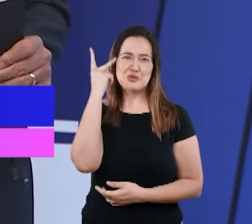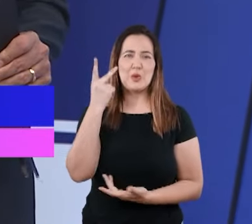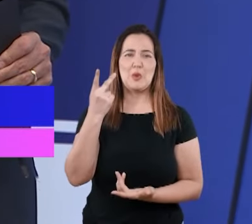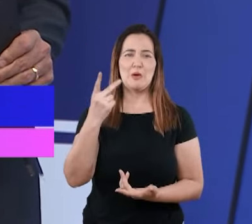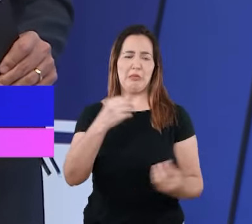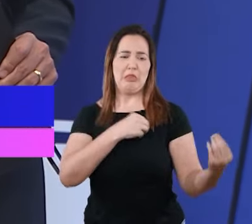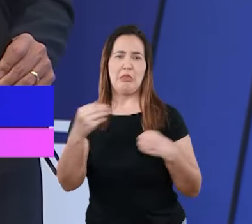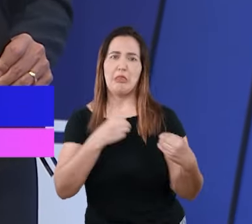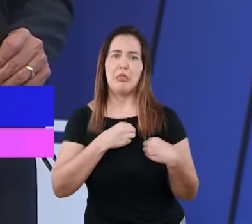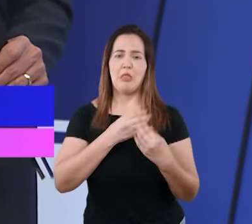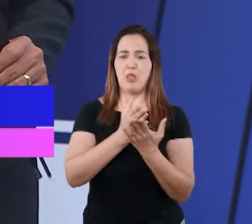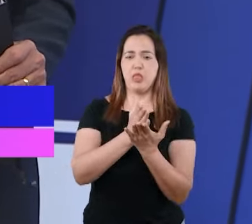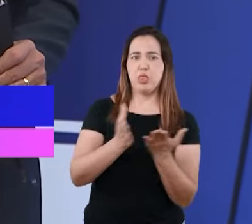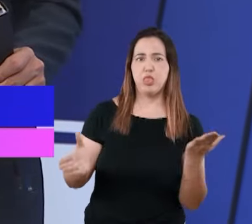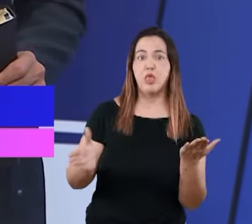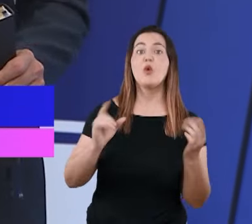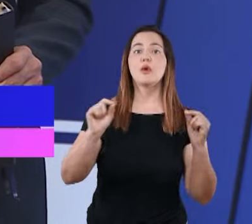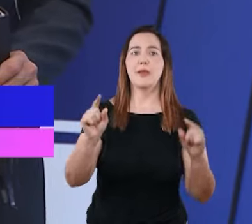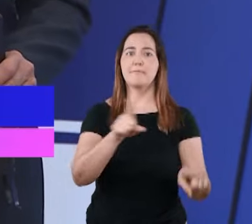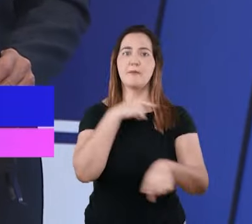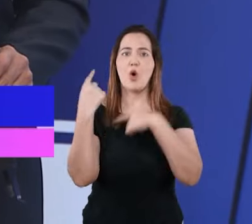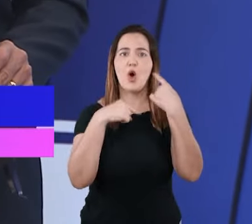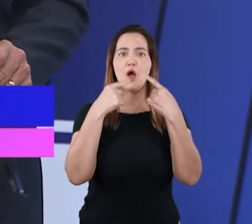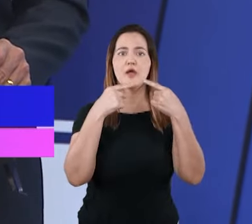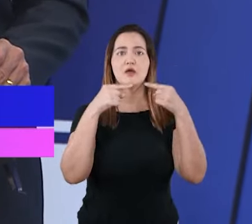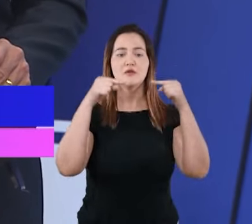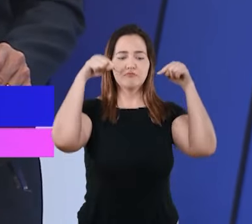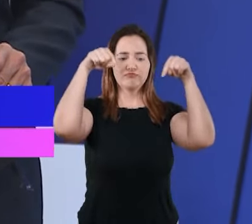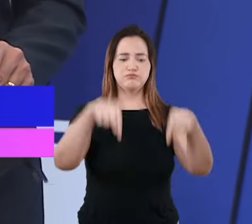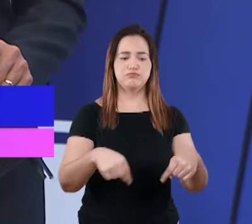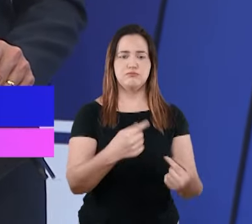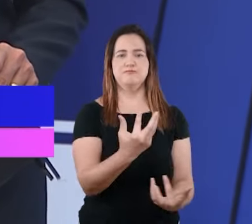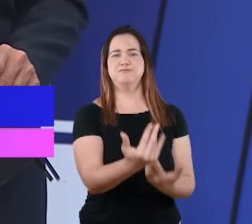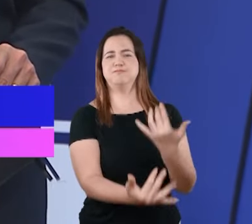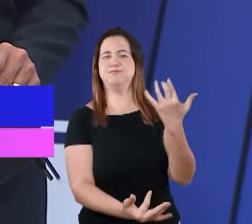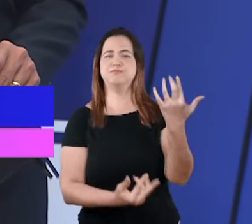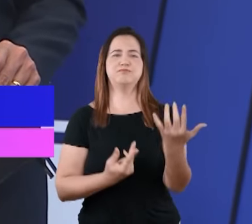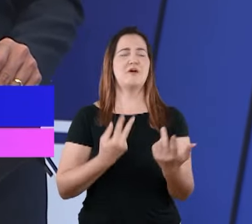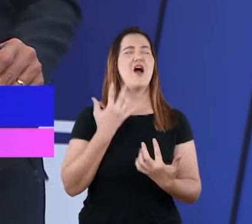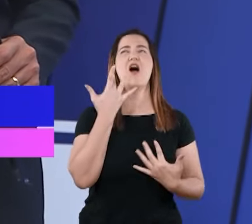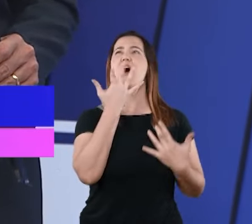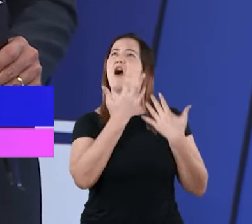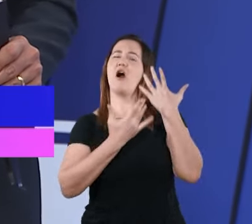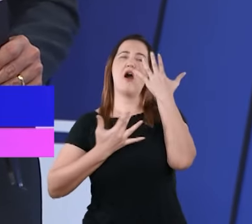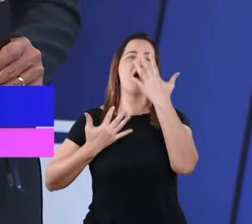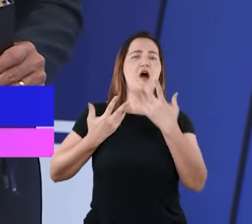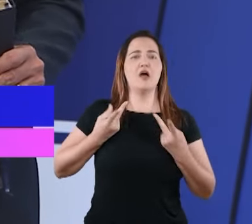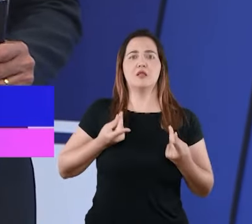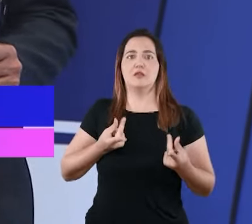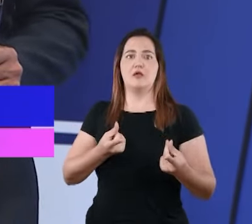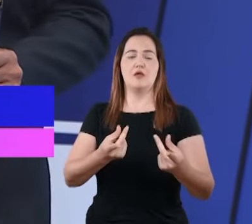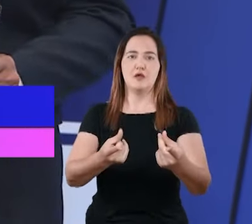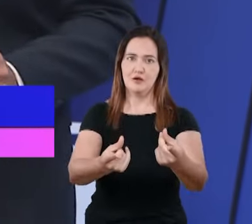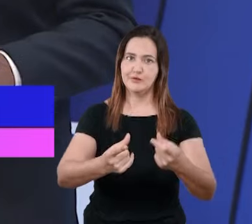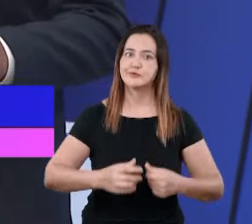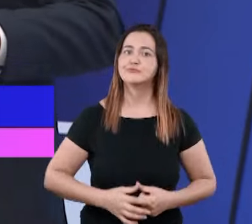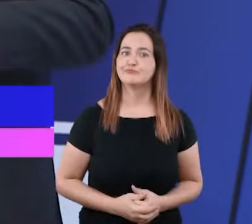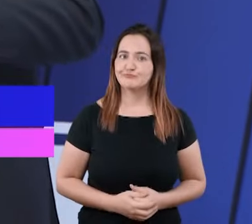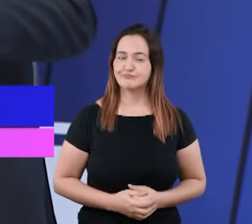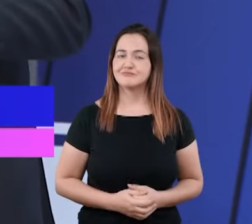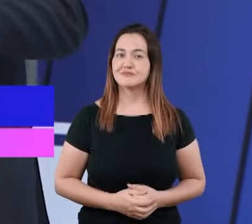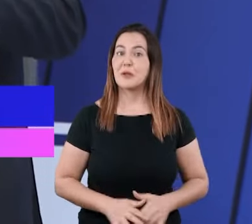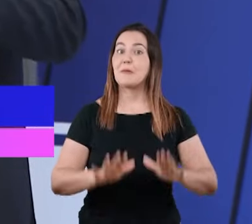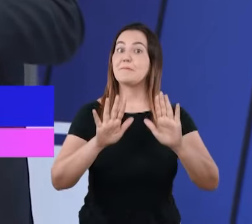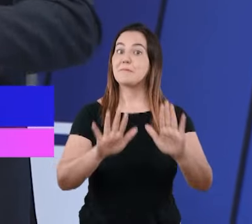já estão agora, depois da morte, pagando pelos seus pecados, queimando eternamente. Mas antes